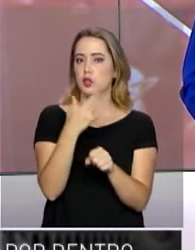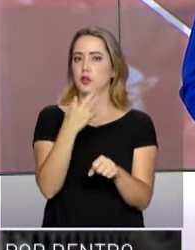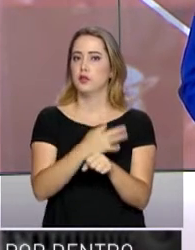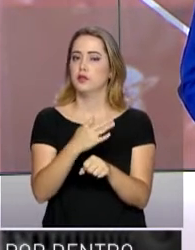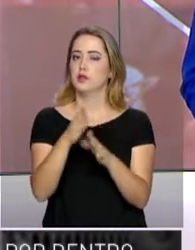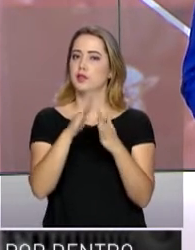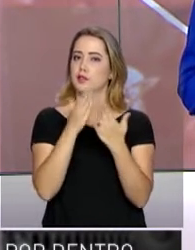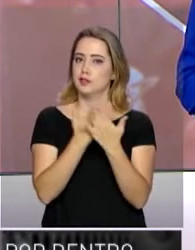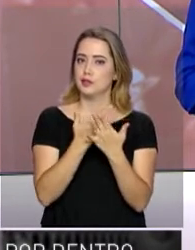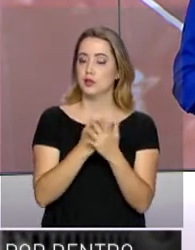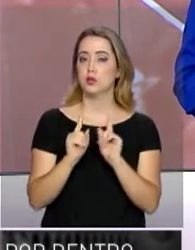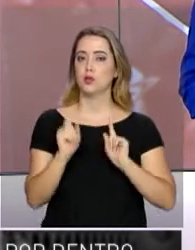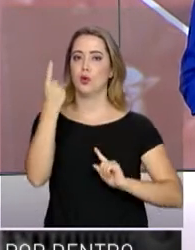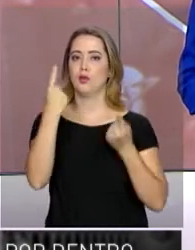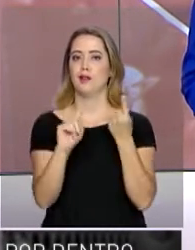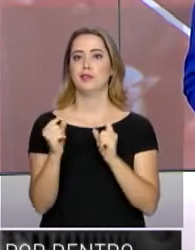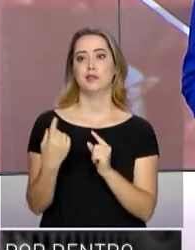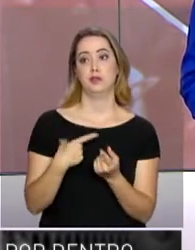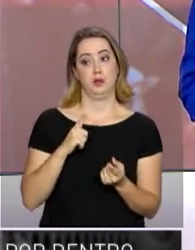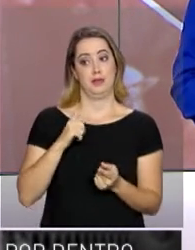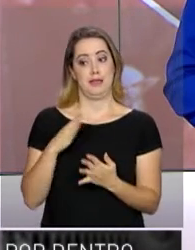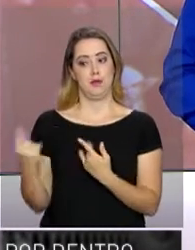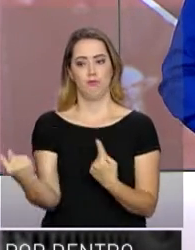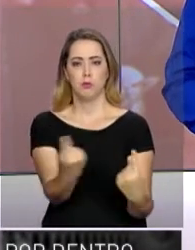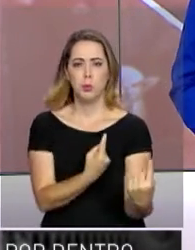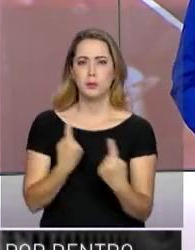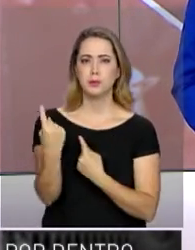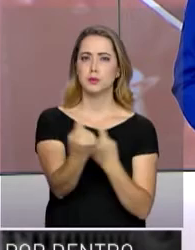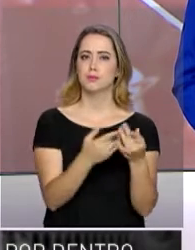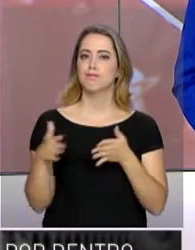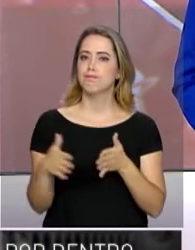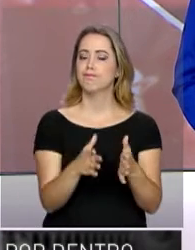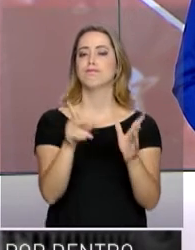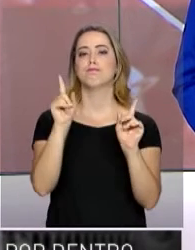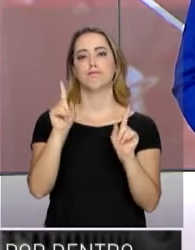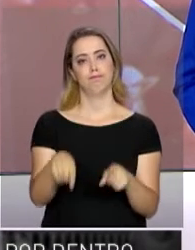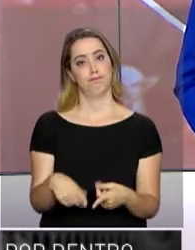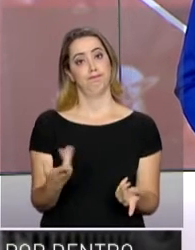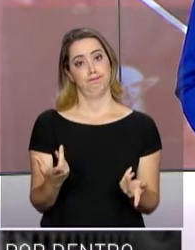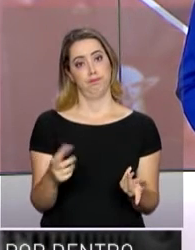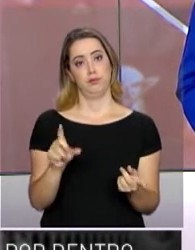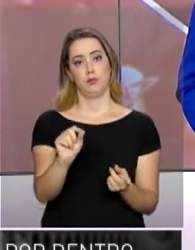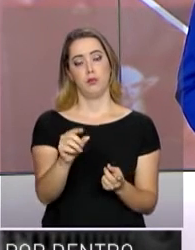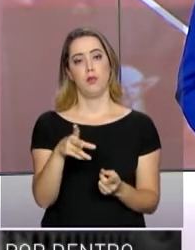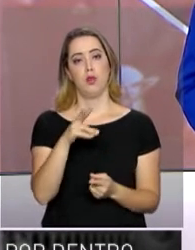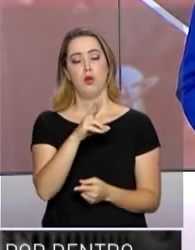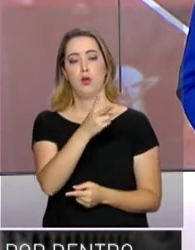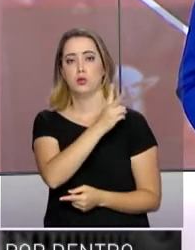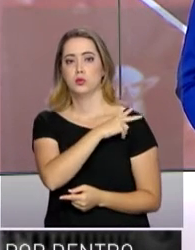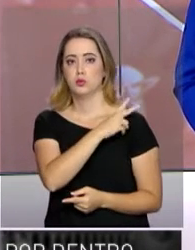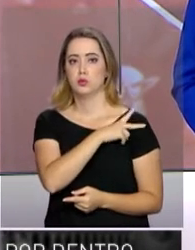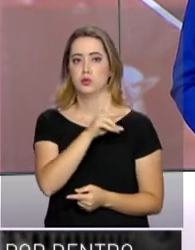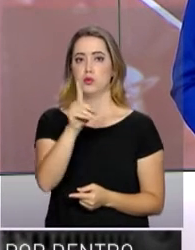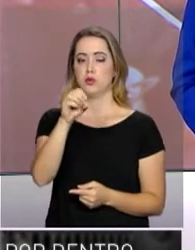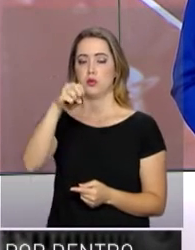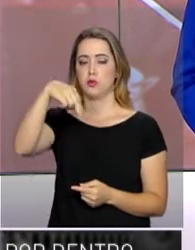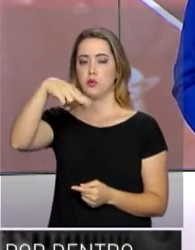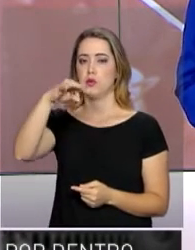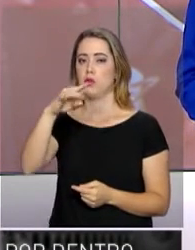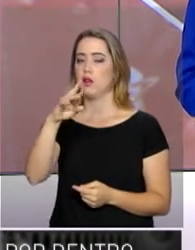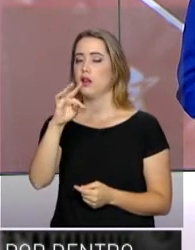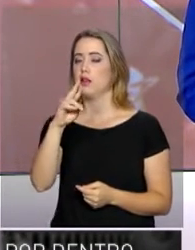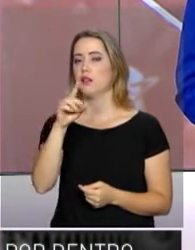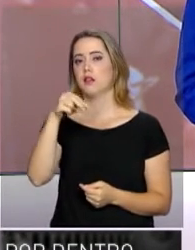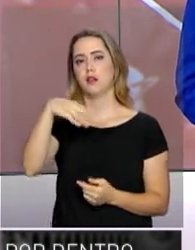e carnaval, quando o movimento nas estradas é intenso. O diretor do Departamento Nacional de Trânsito, Elmer Vicenzi,